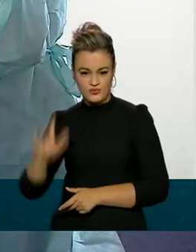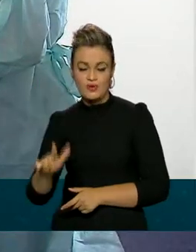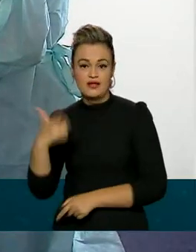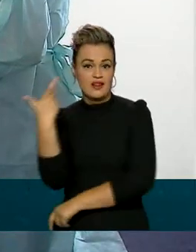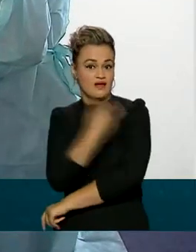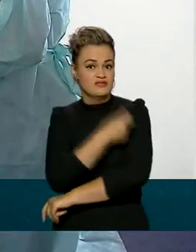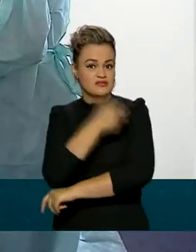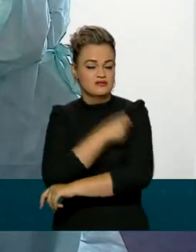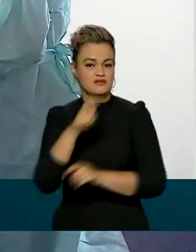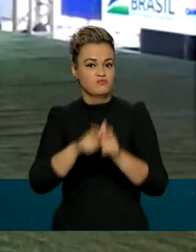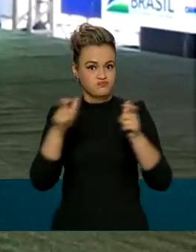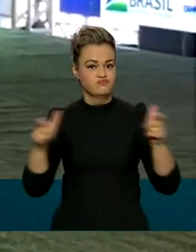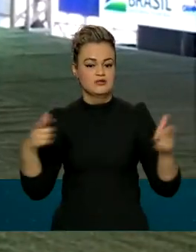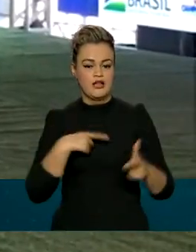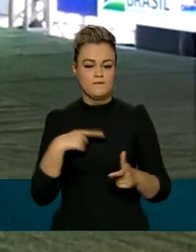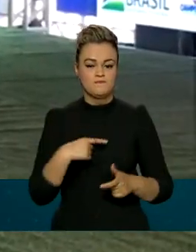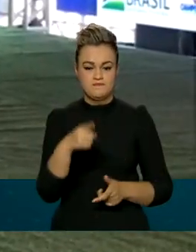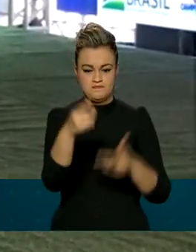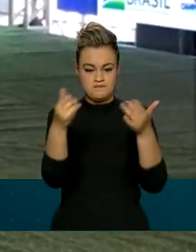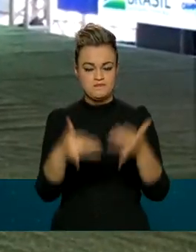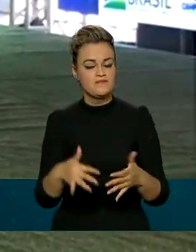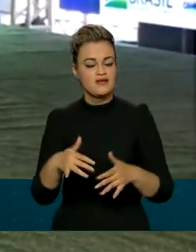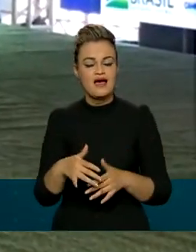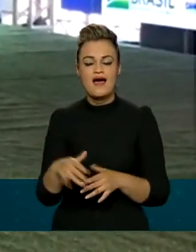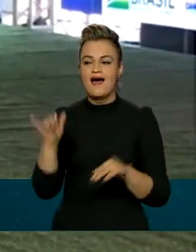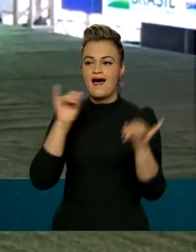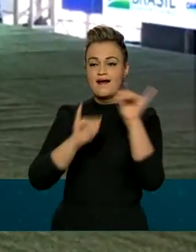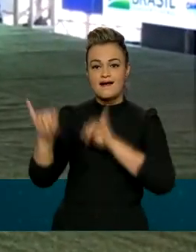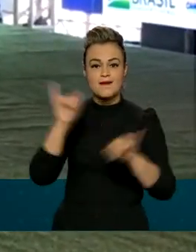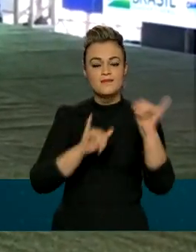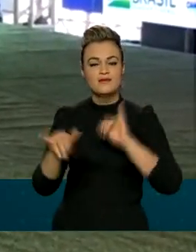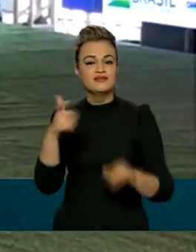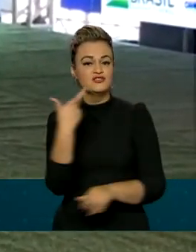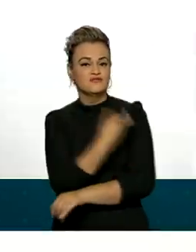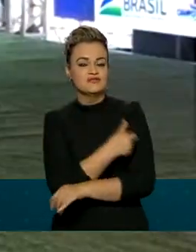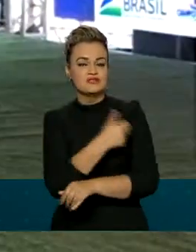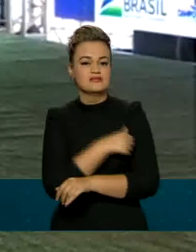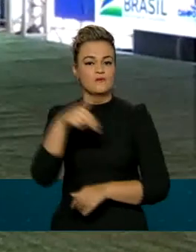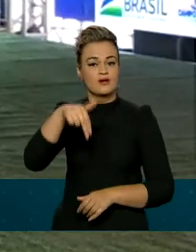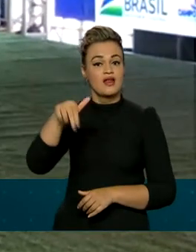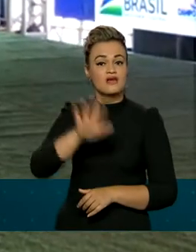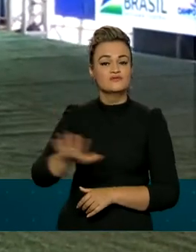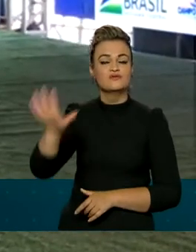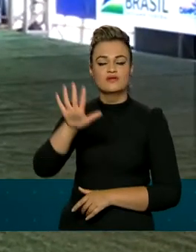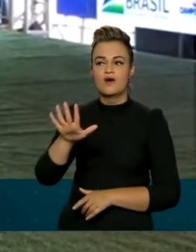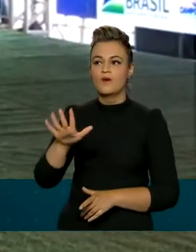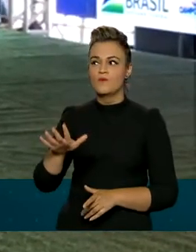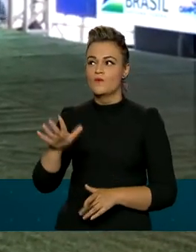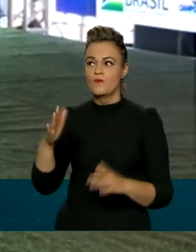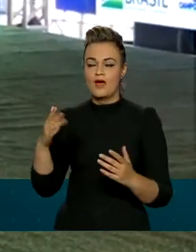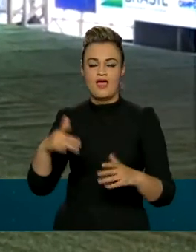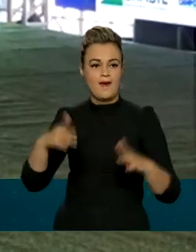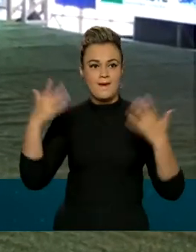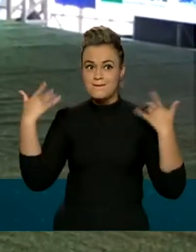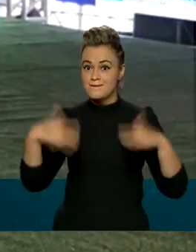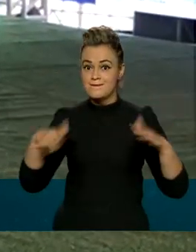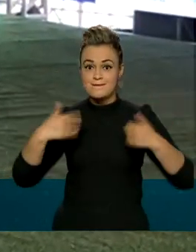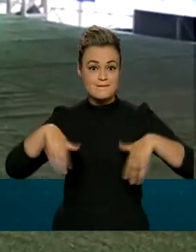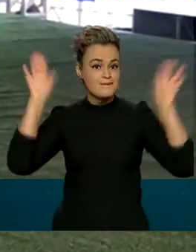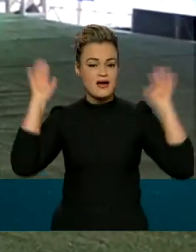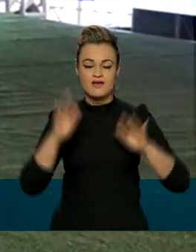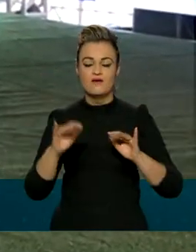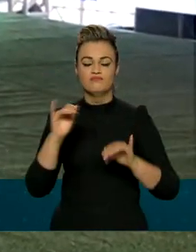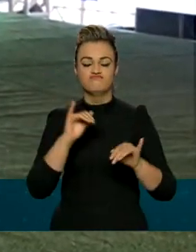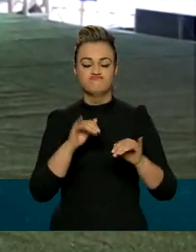avançada no Brasil. A nossa campanha de vacinação a nível nacional é a maior campanha de imunização